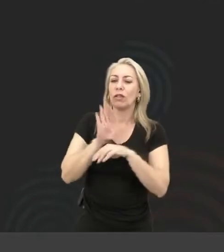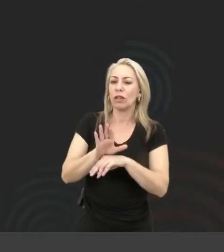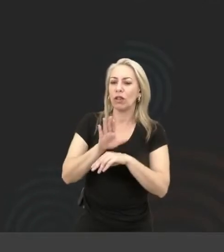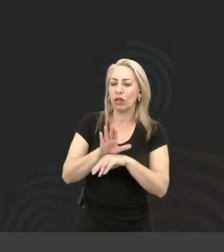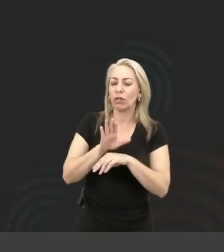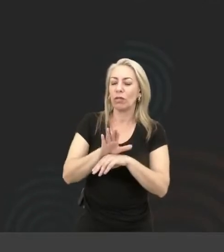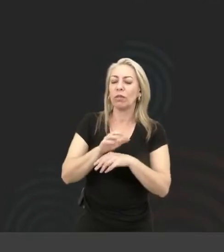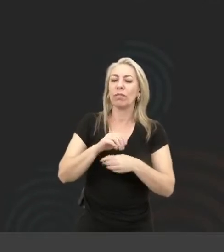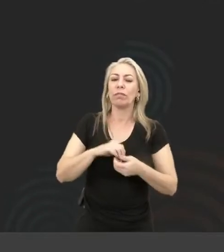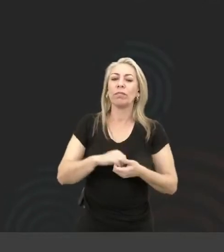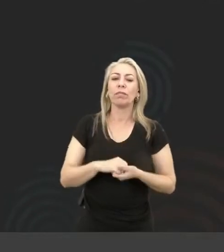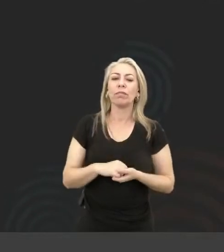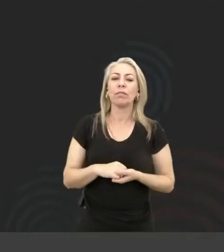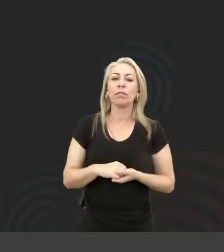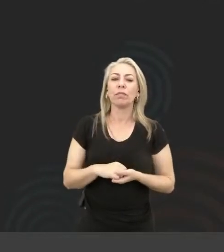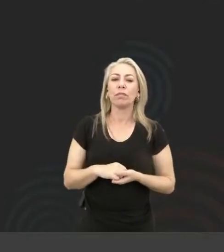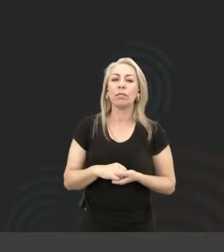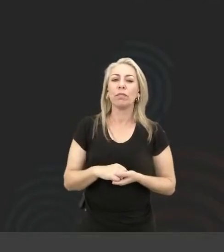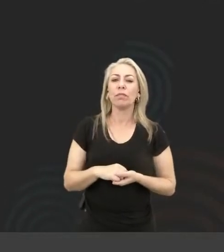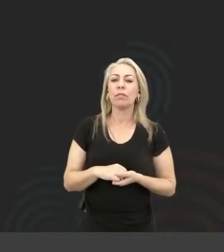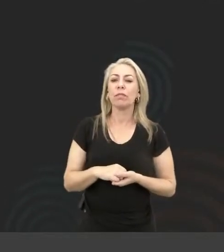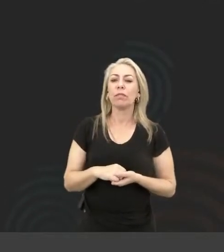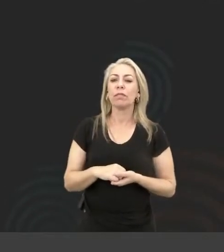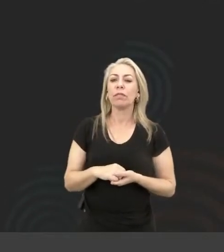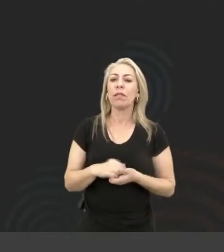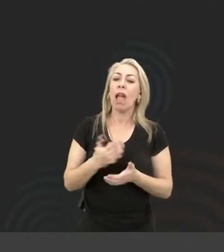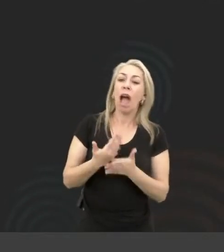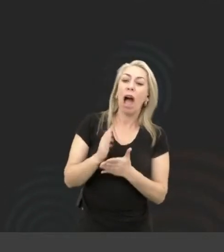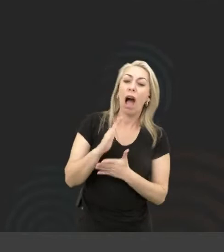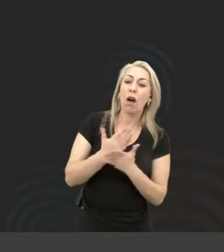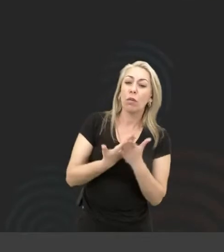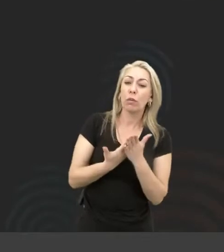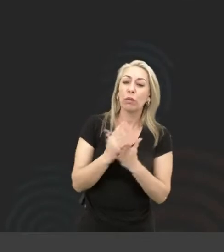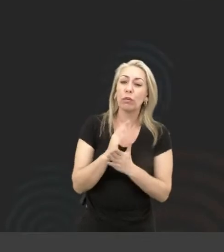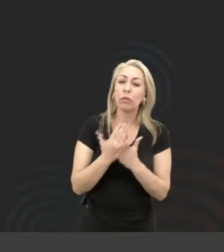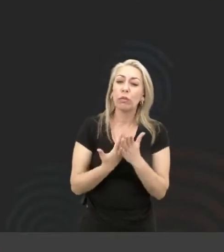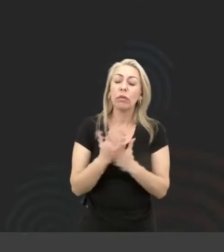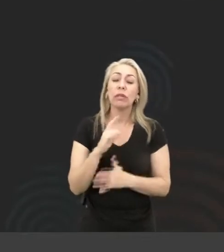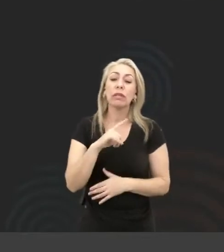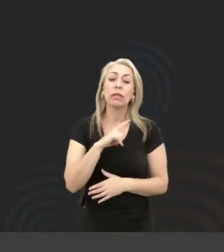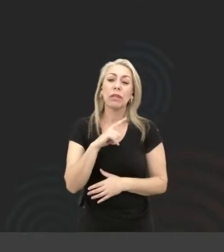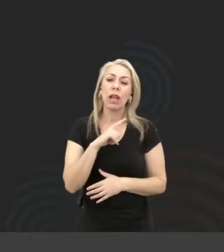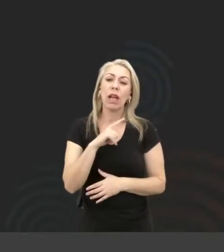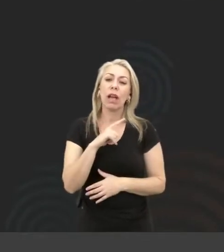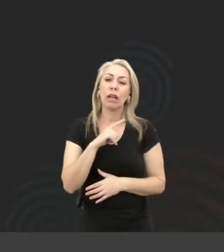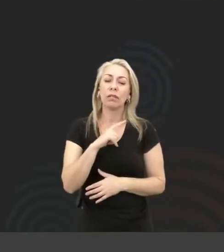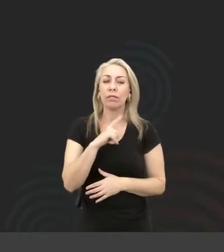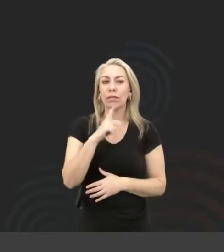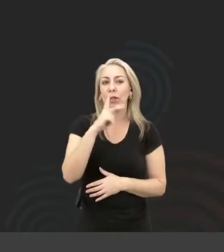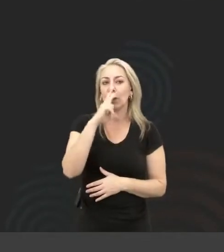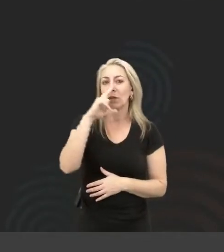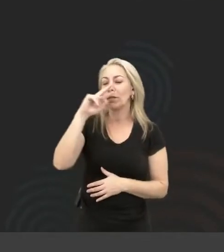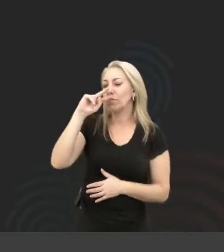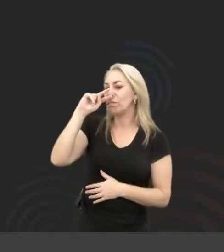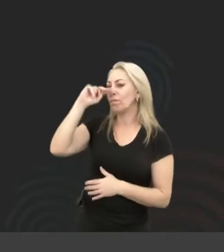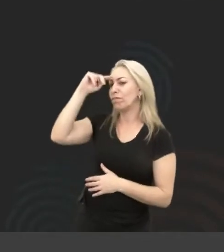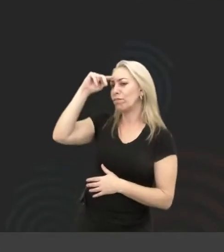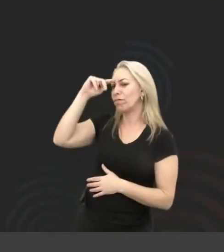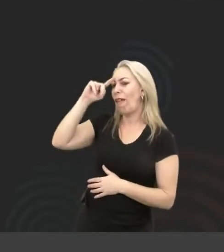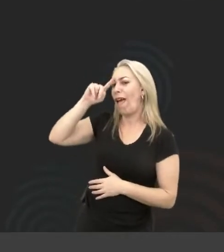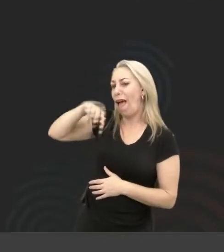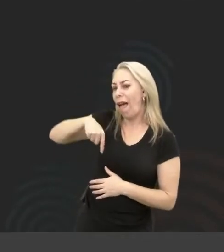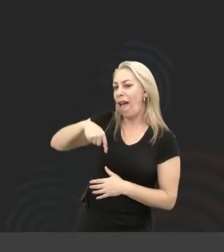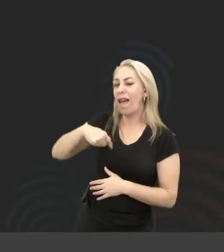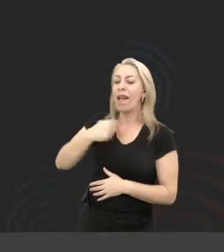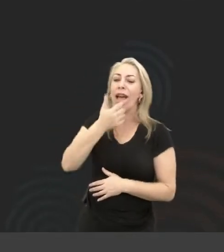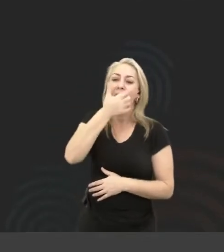E aí, alguns de nós temos uma certa arrogância de achar